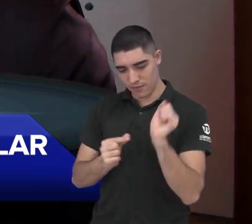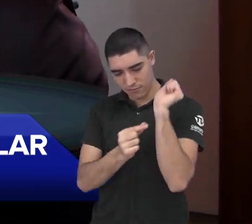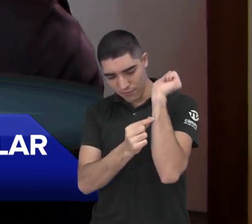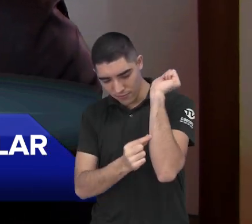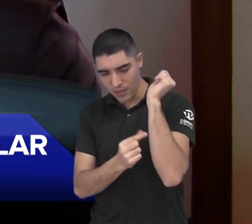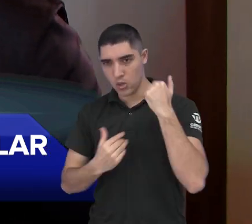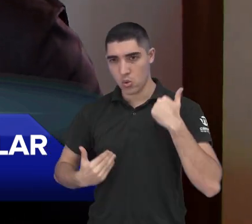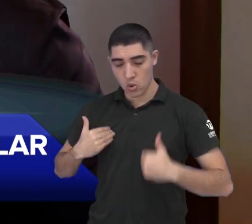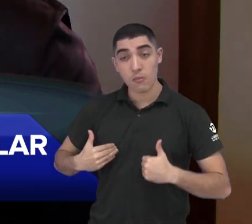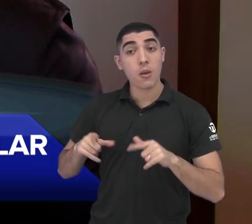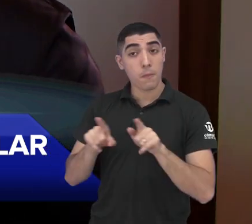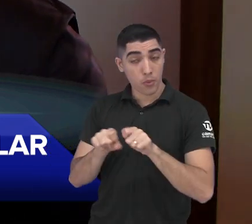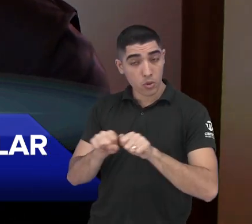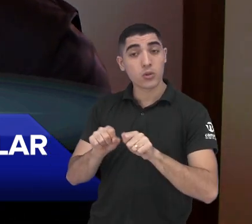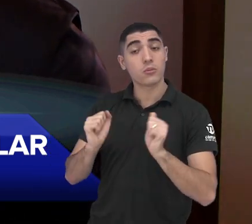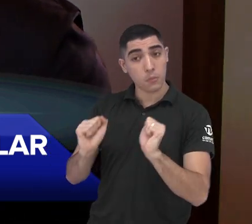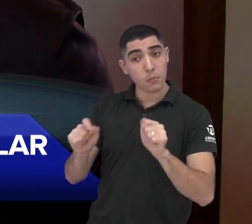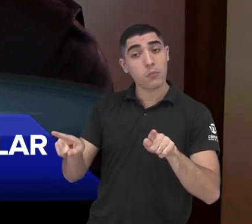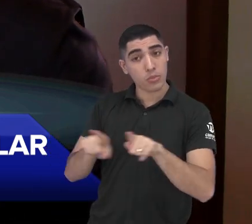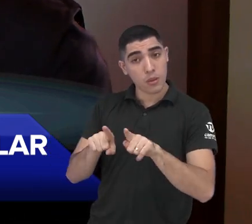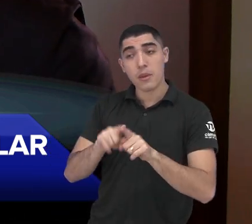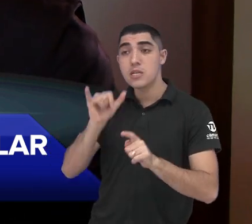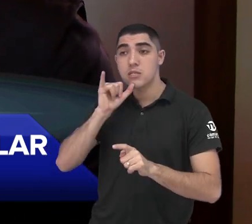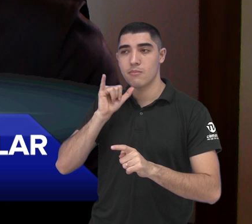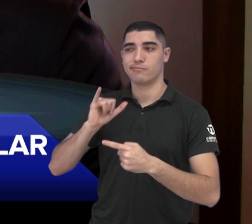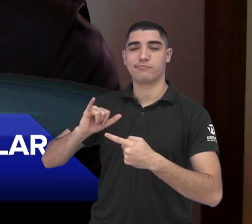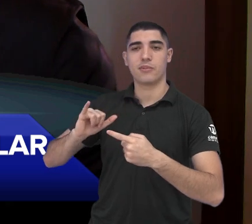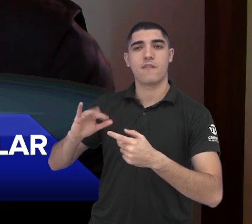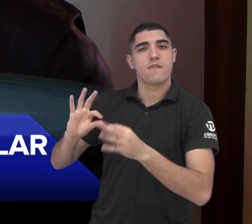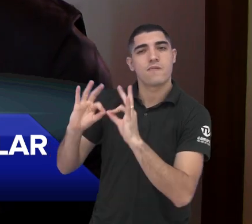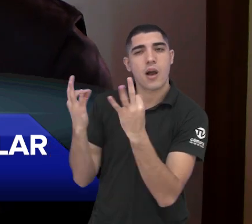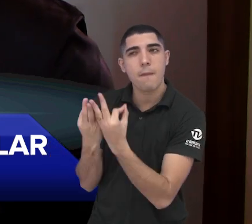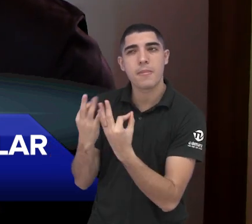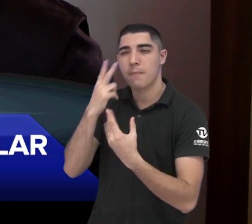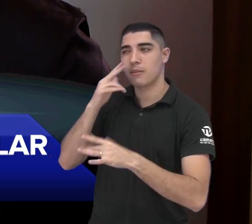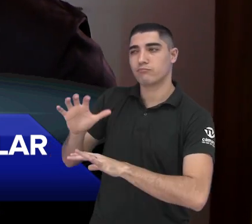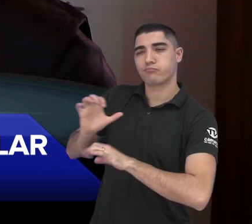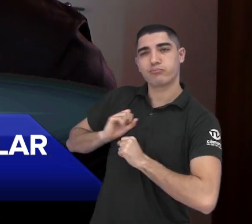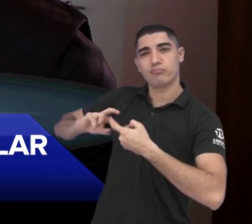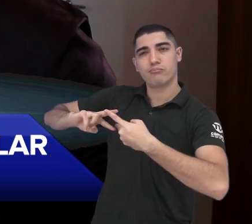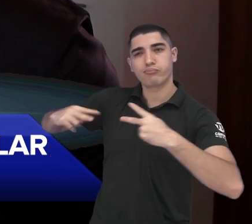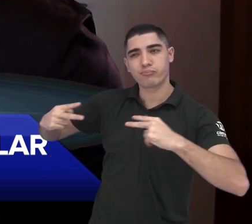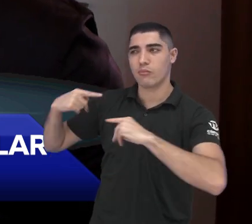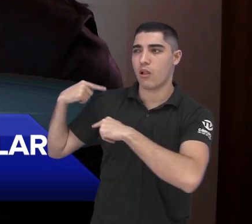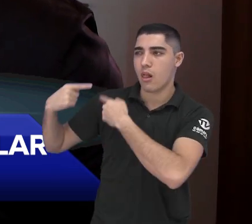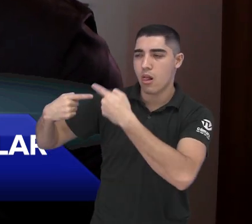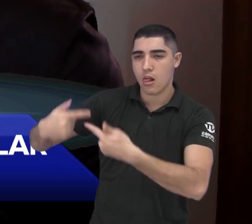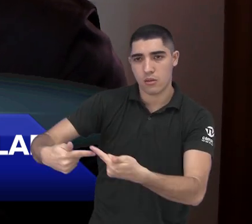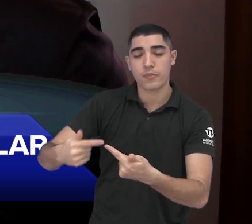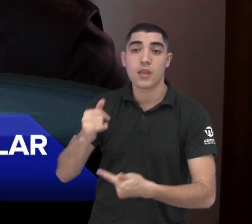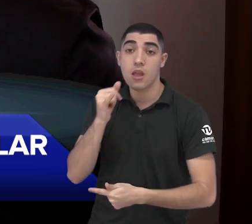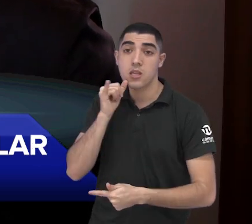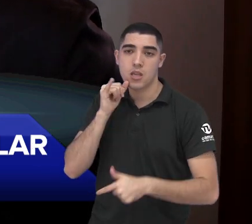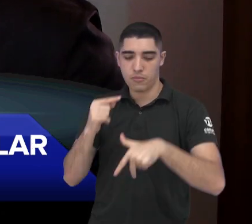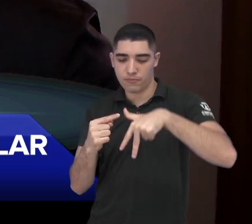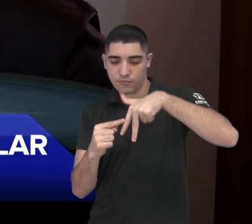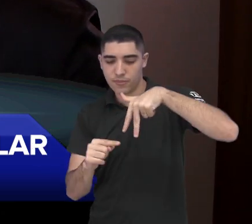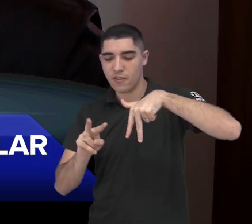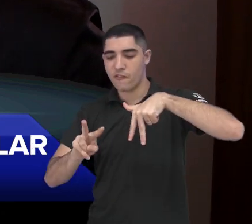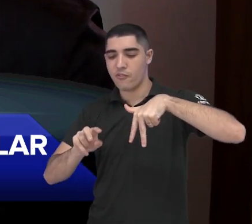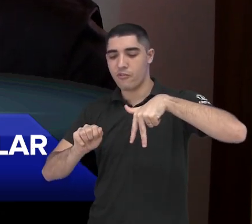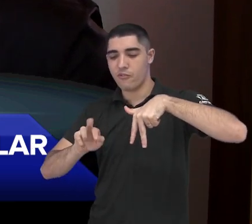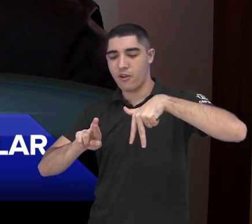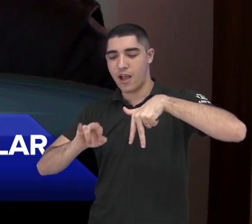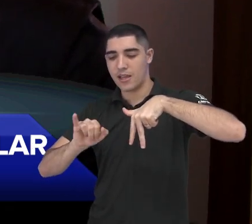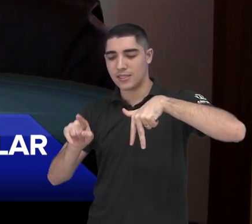relacionadas com o fato da hereditariedade, como é, por exemplo, o caso das varizes. Mas a gente tem outros grupos que estão relacionados a fatores de risco, que